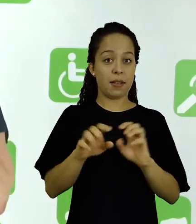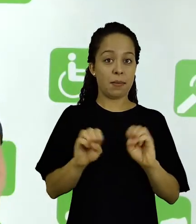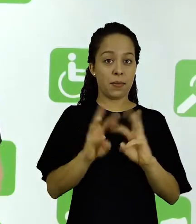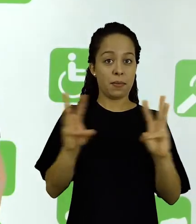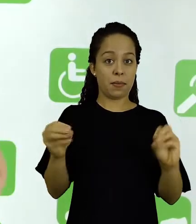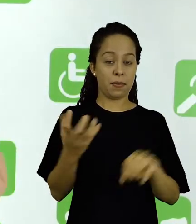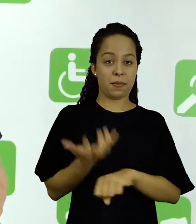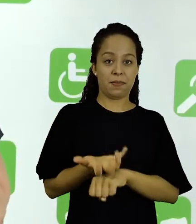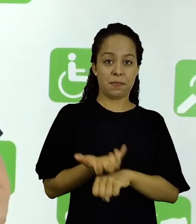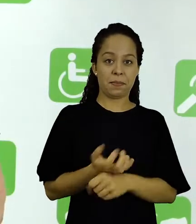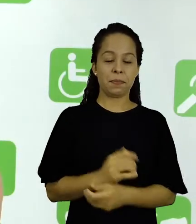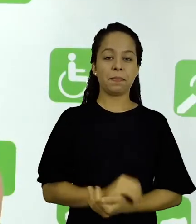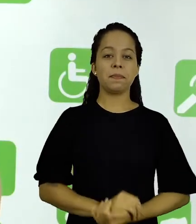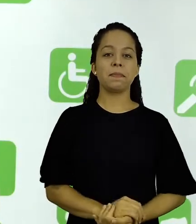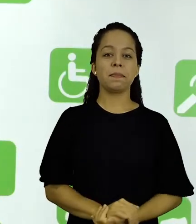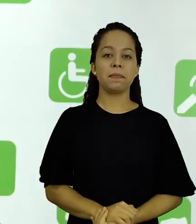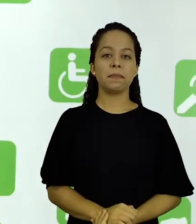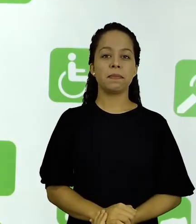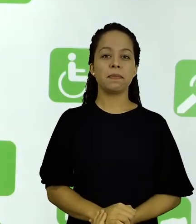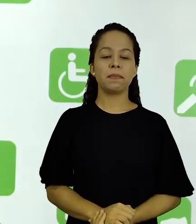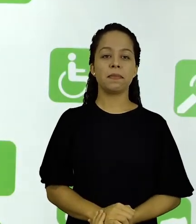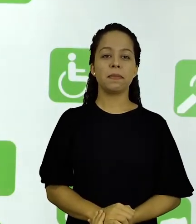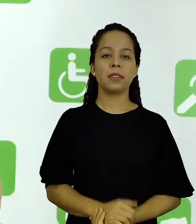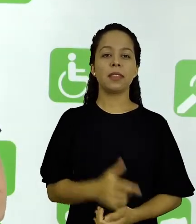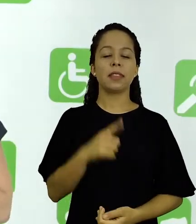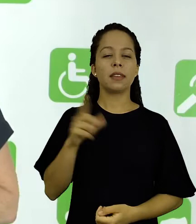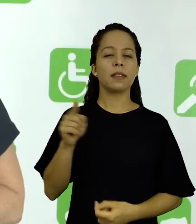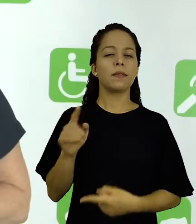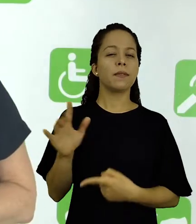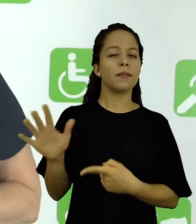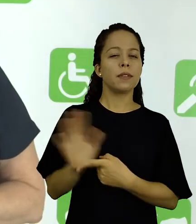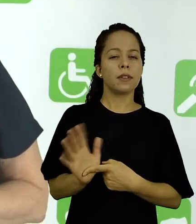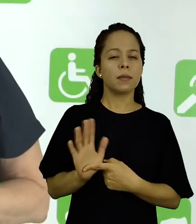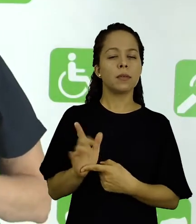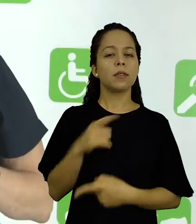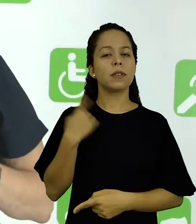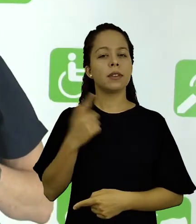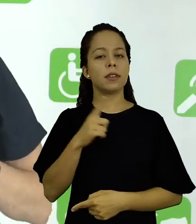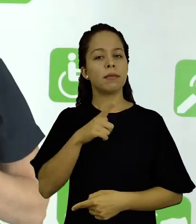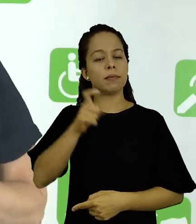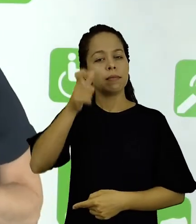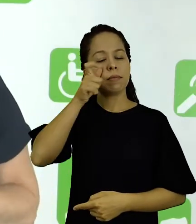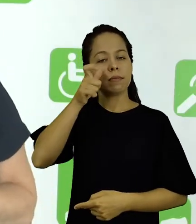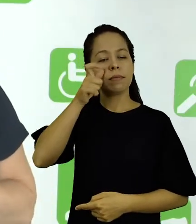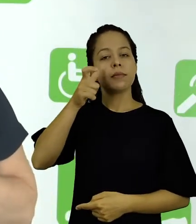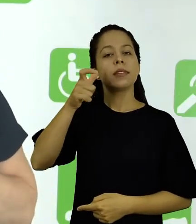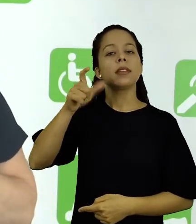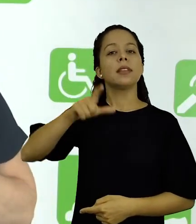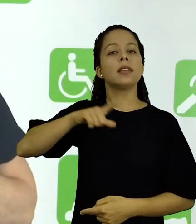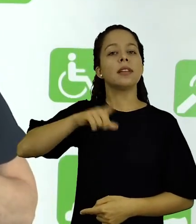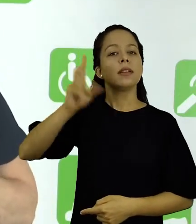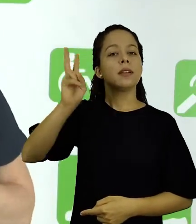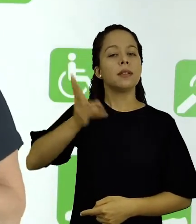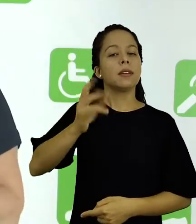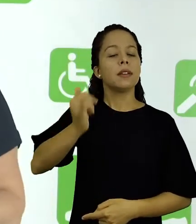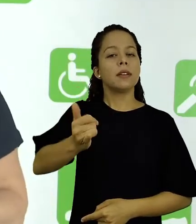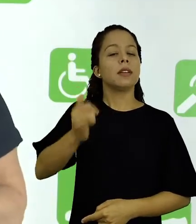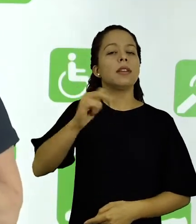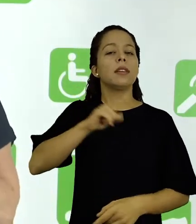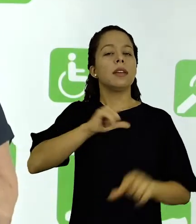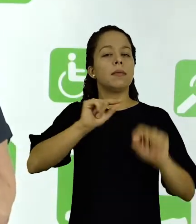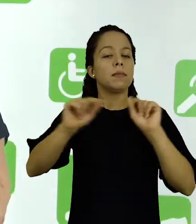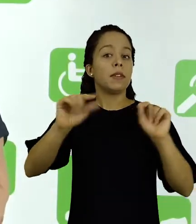O link está disponibilizado lá na sala da disciplina. Neste filme, a gente